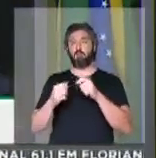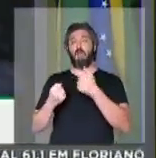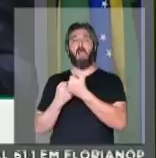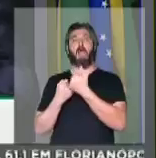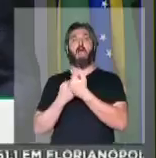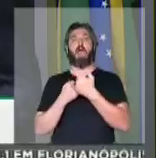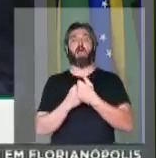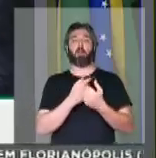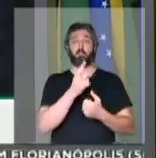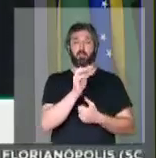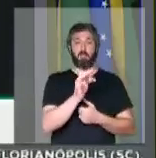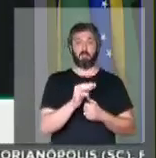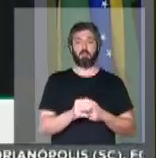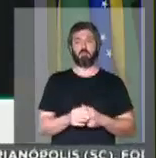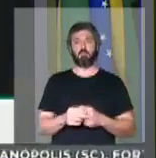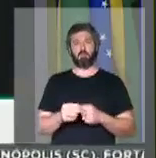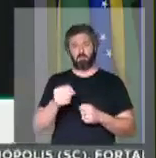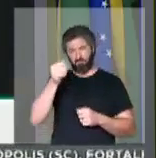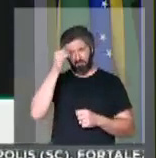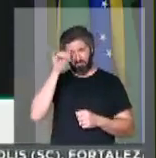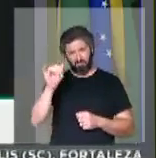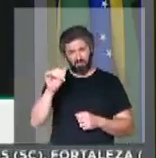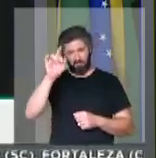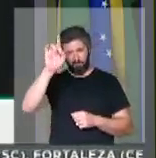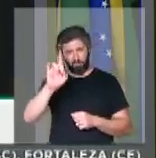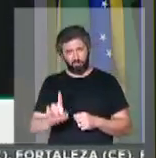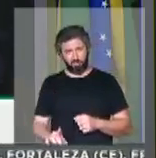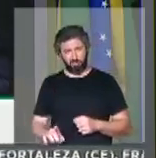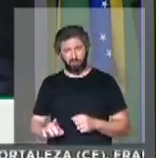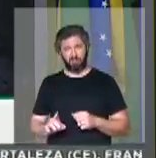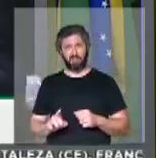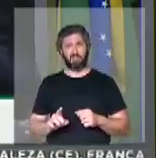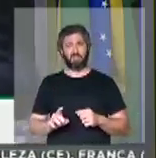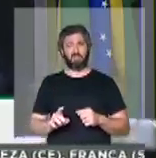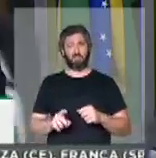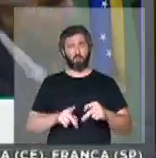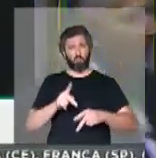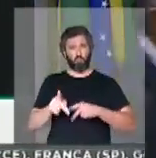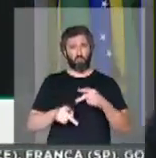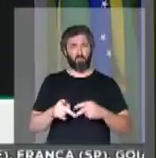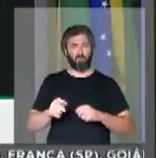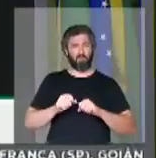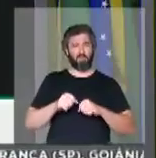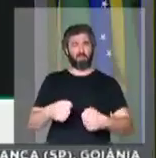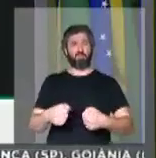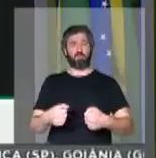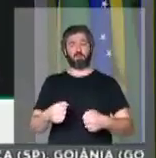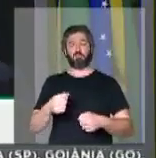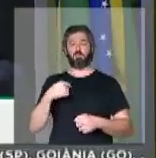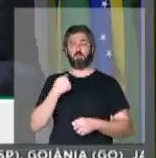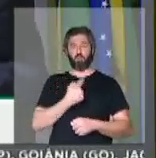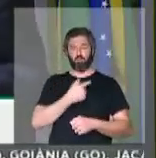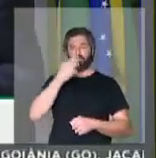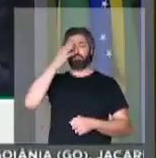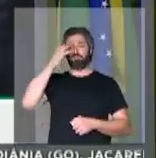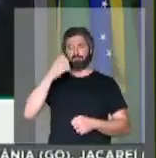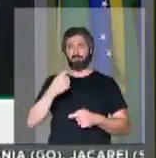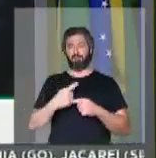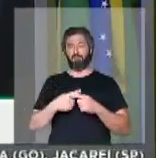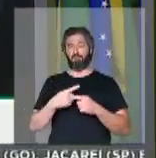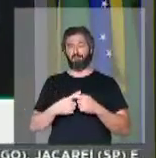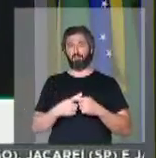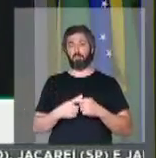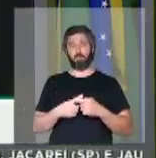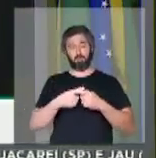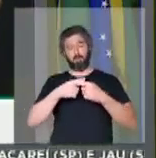querem impedir o direito à legítima defesa do cidadão, meu amigo Cacá. Nós sabemos o porquê. E